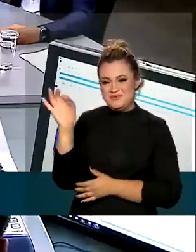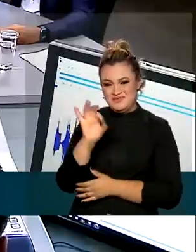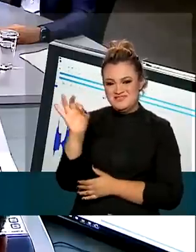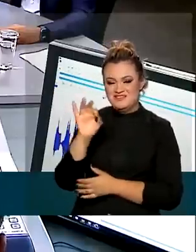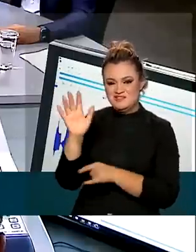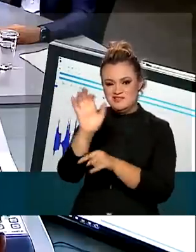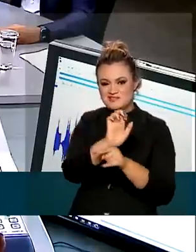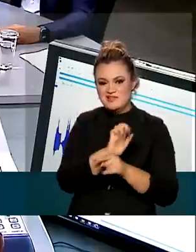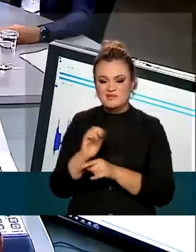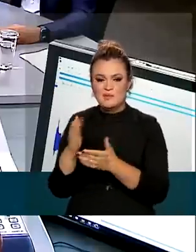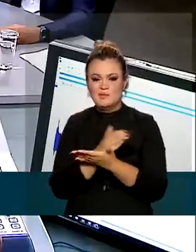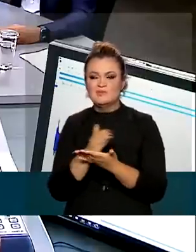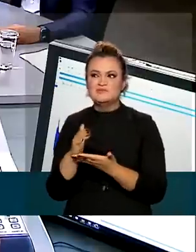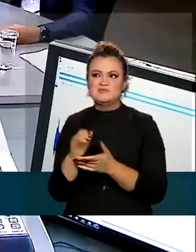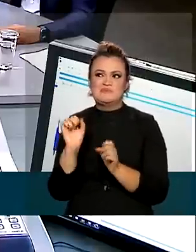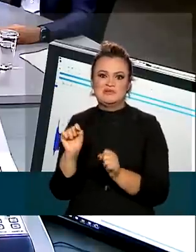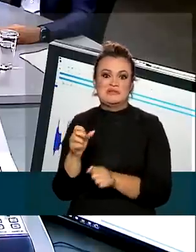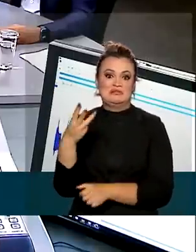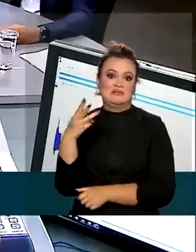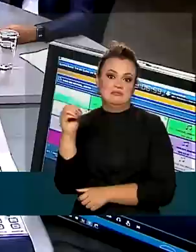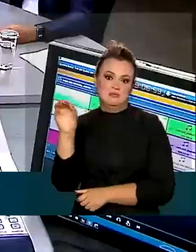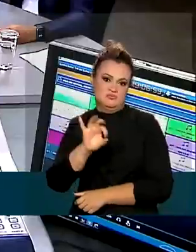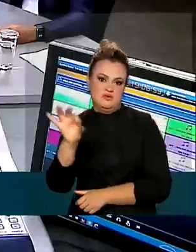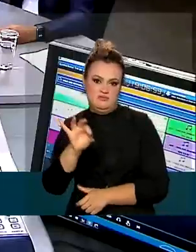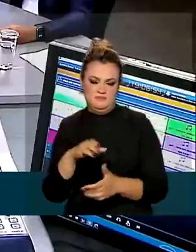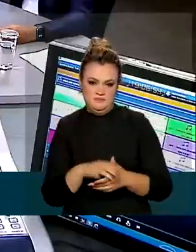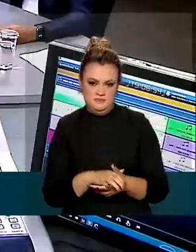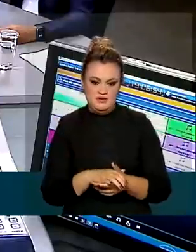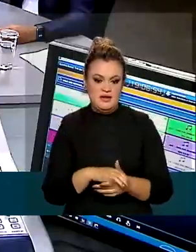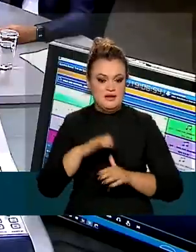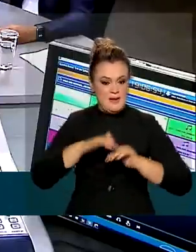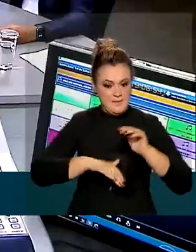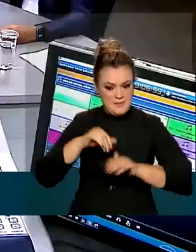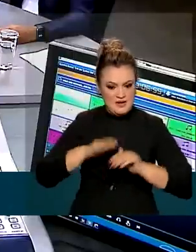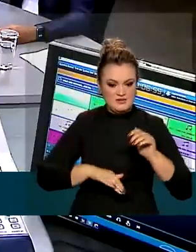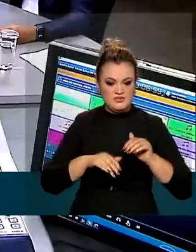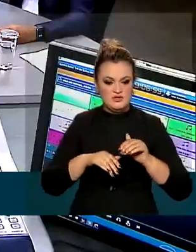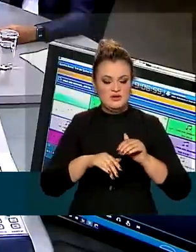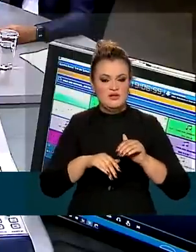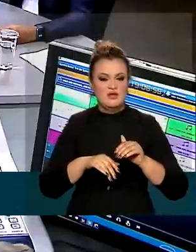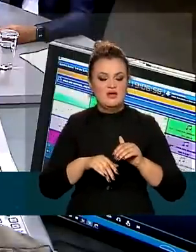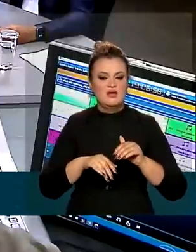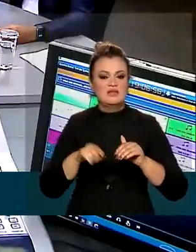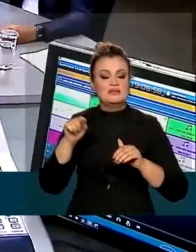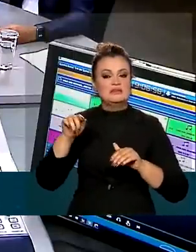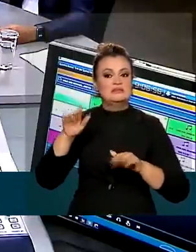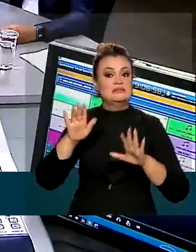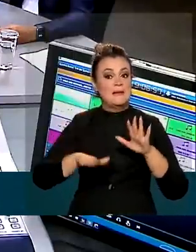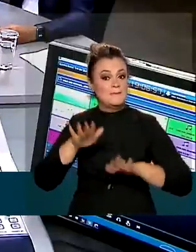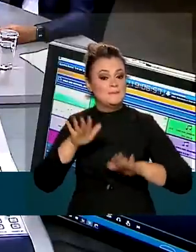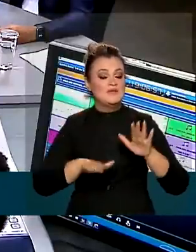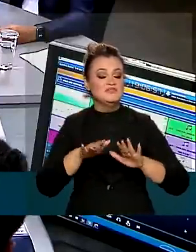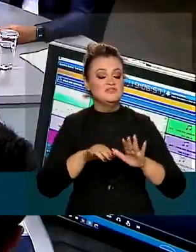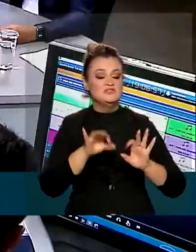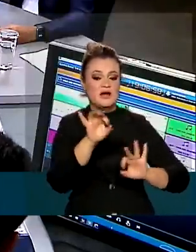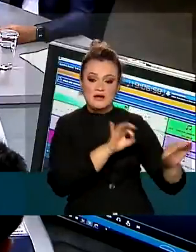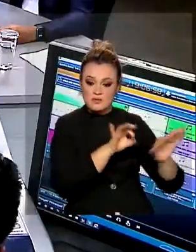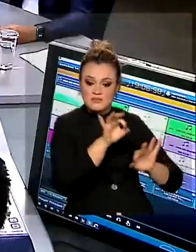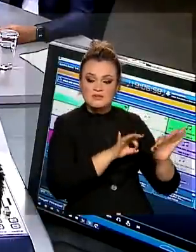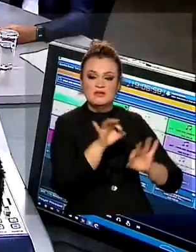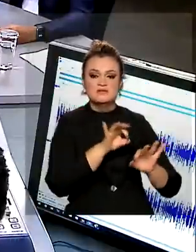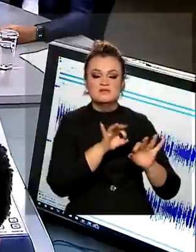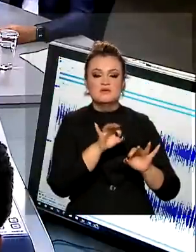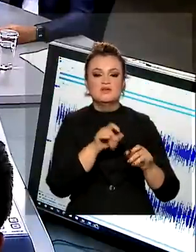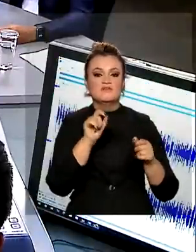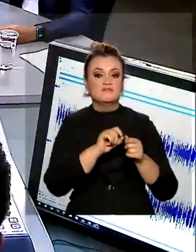alguns estados, pode chegar a 30%. A aplicação dessa medida, ela depende da regulamentação que será